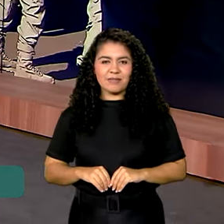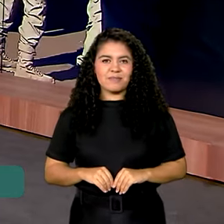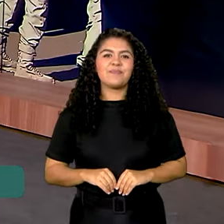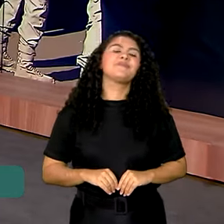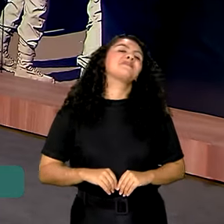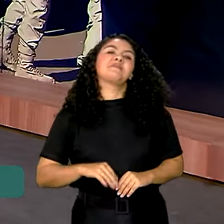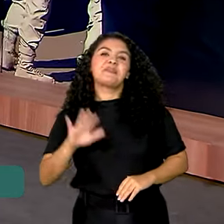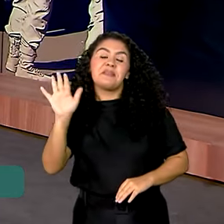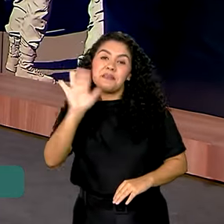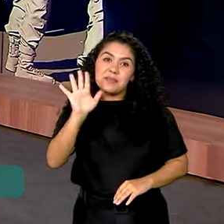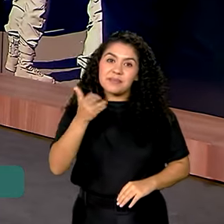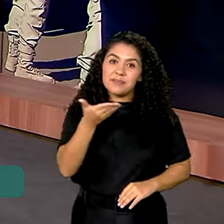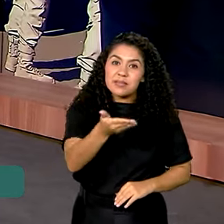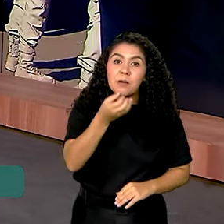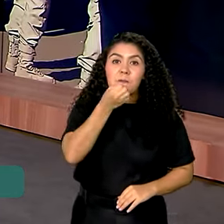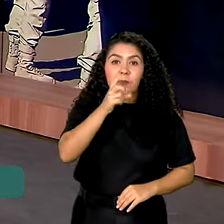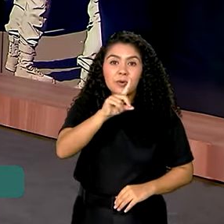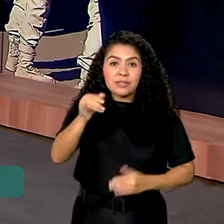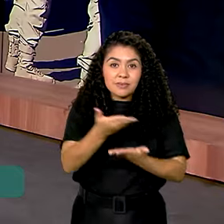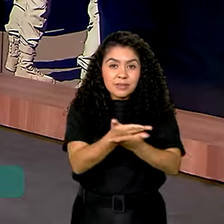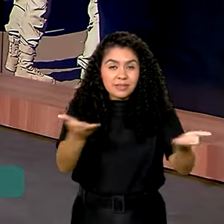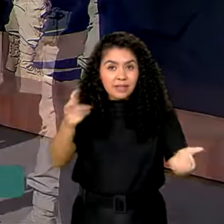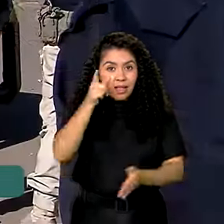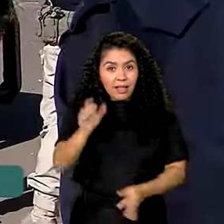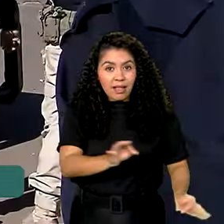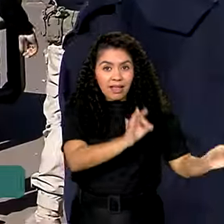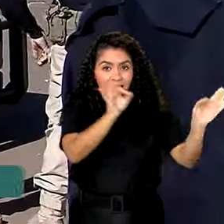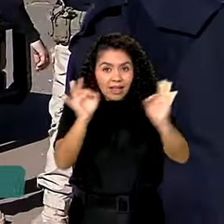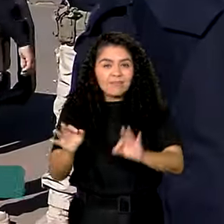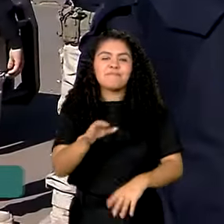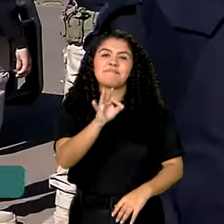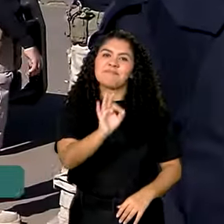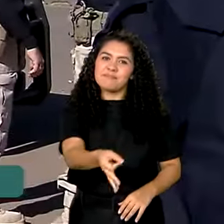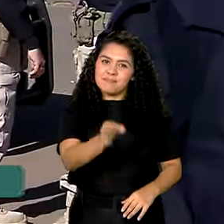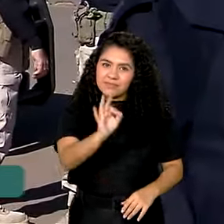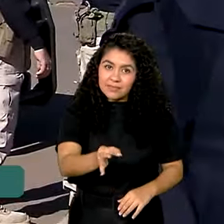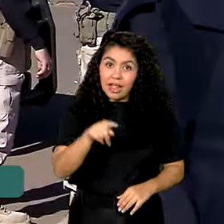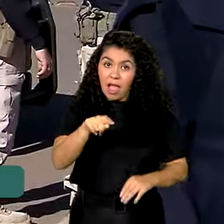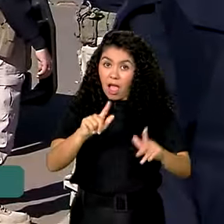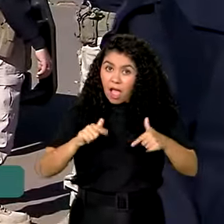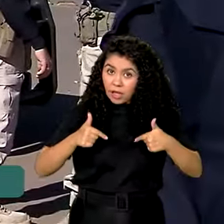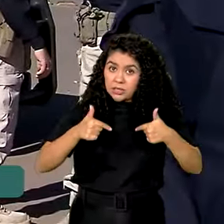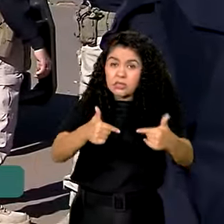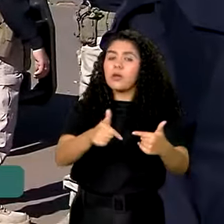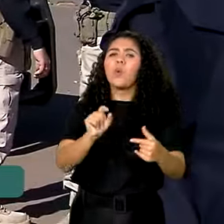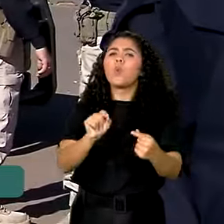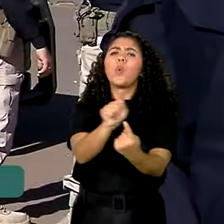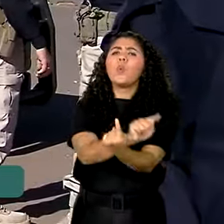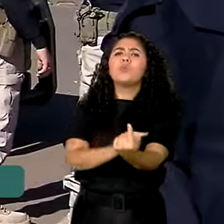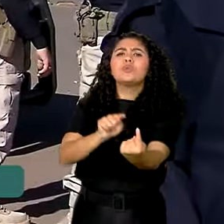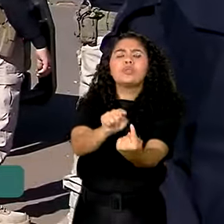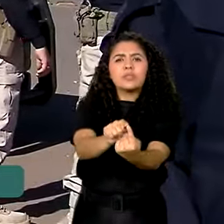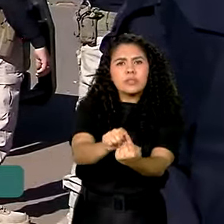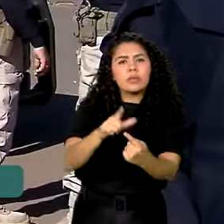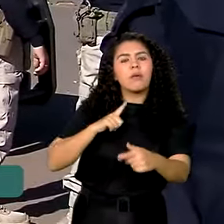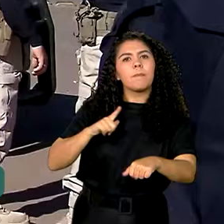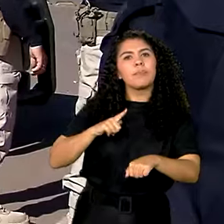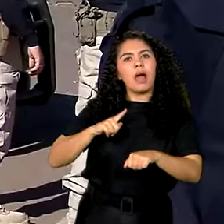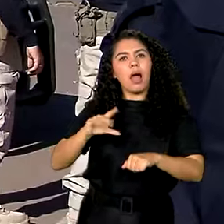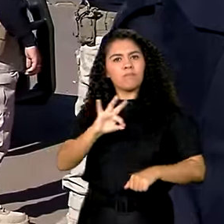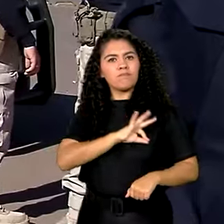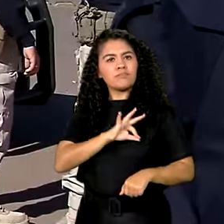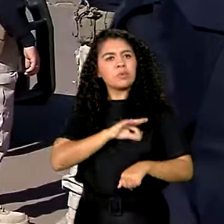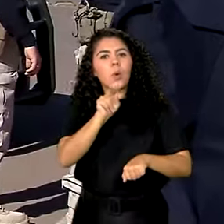Oi, Carine, muito bom dia para você, bom dia para você que nos acompanha. Exatamente, essa operação tem o objetivo de intensificar o policiamento